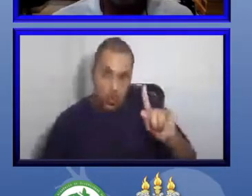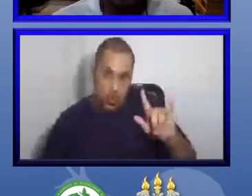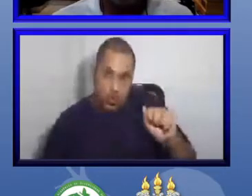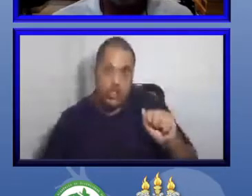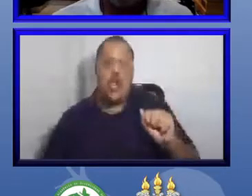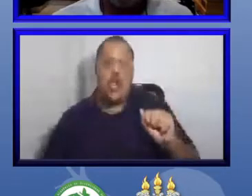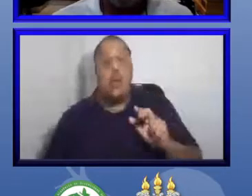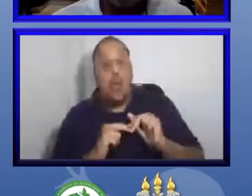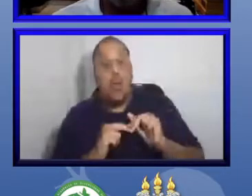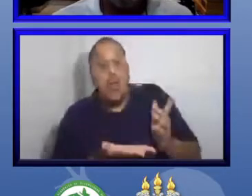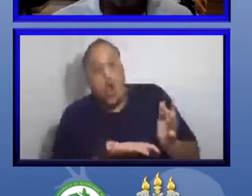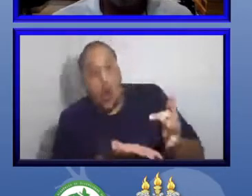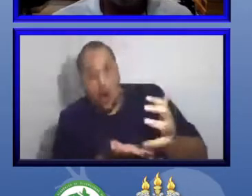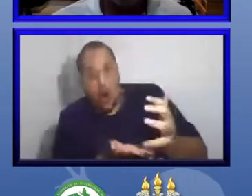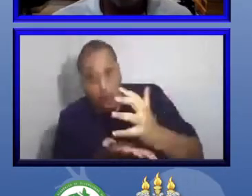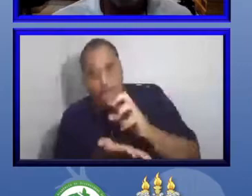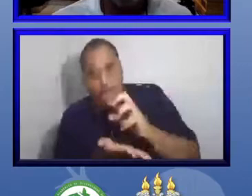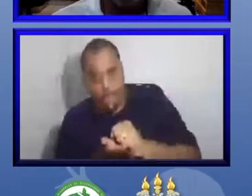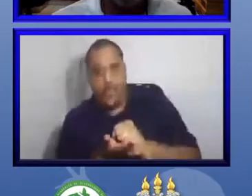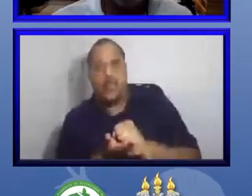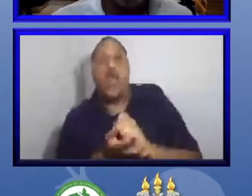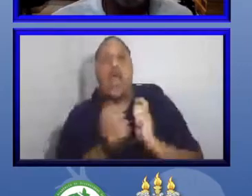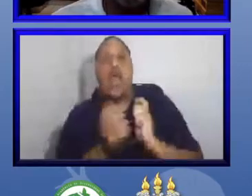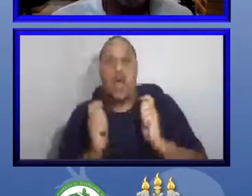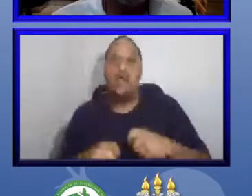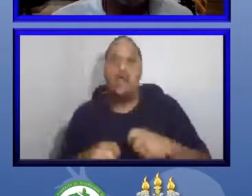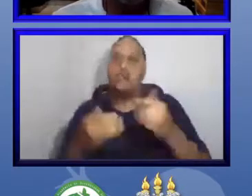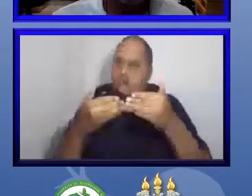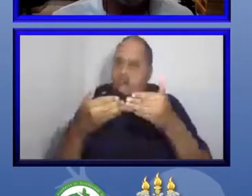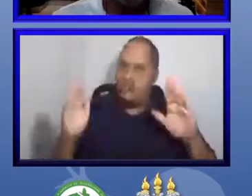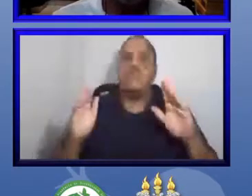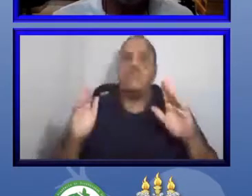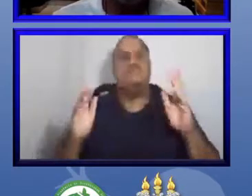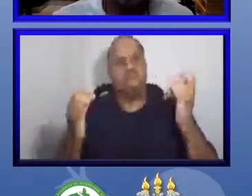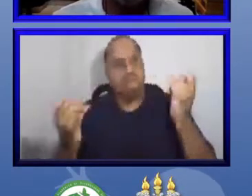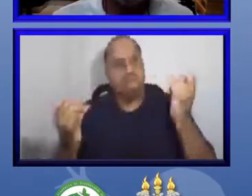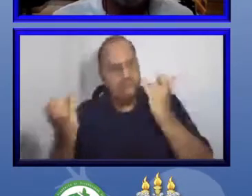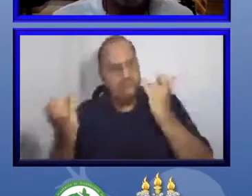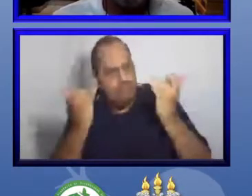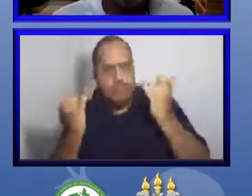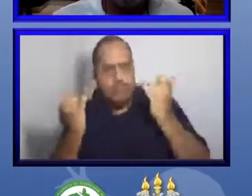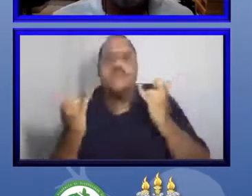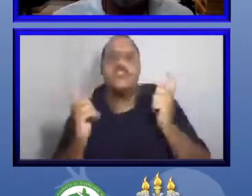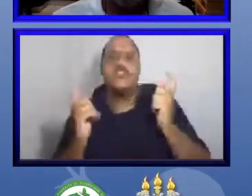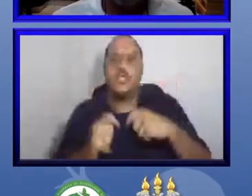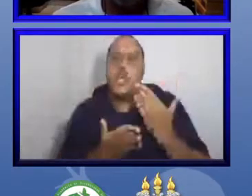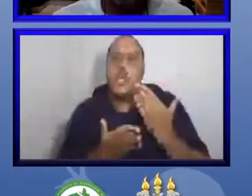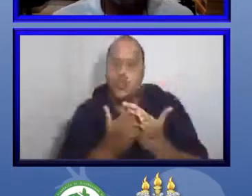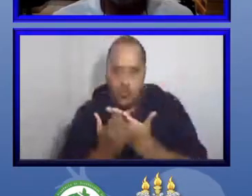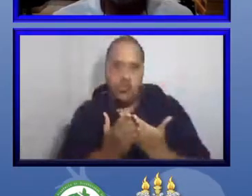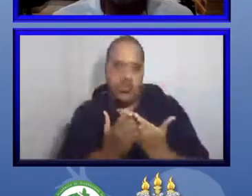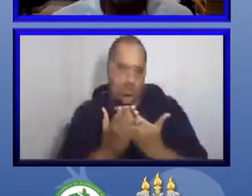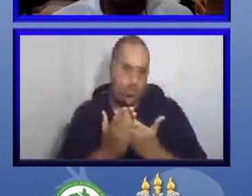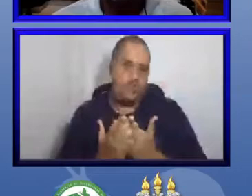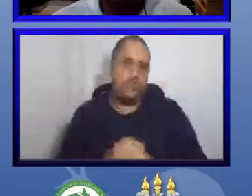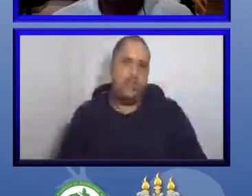se tornem acessíveis para o estudo, e que esses dados, sobre